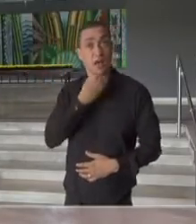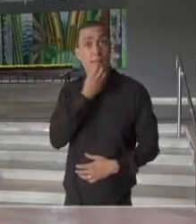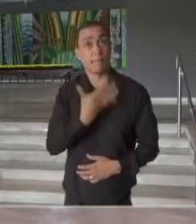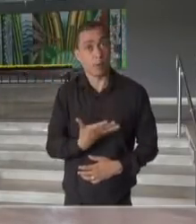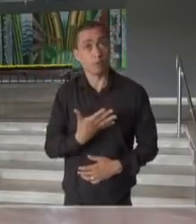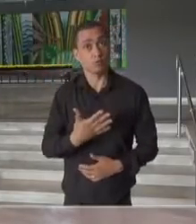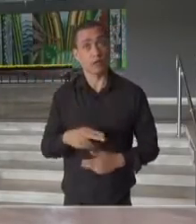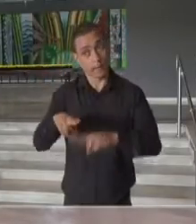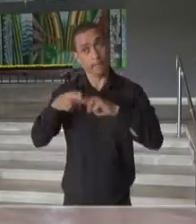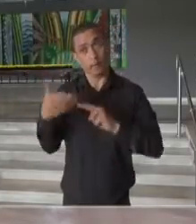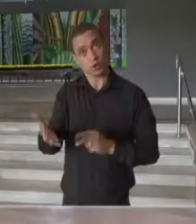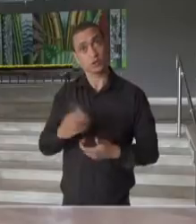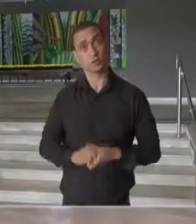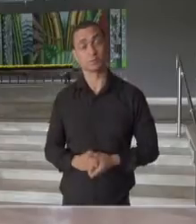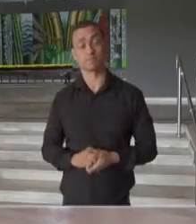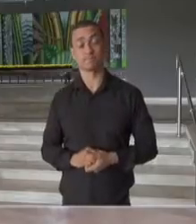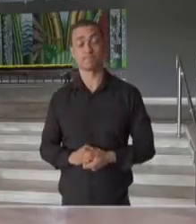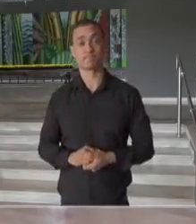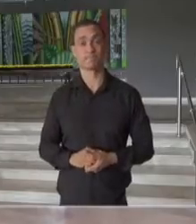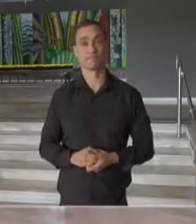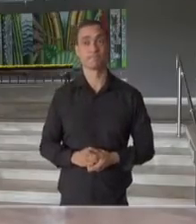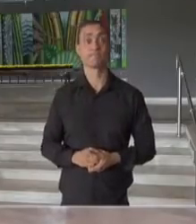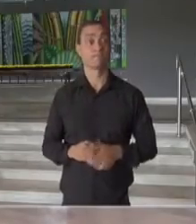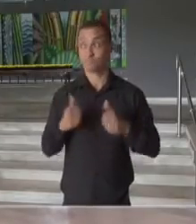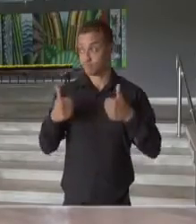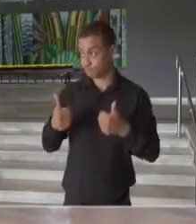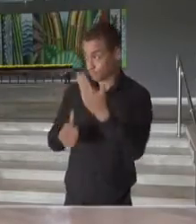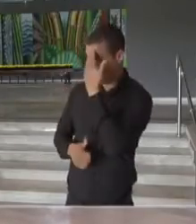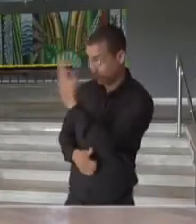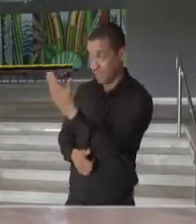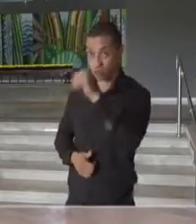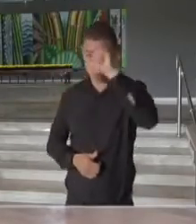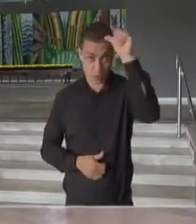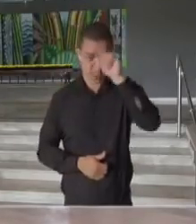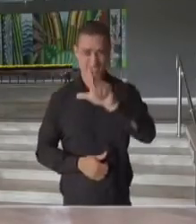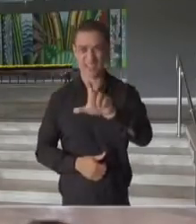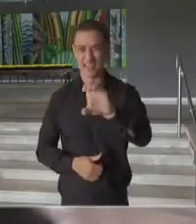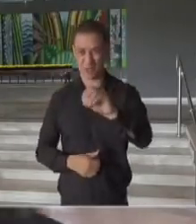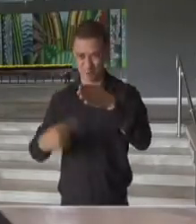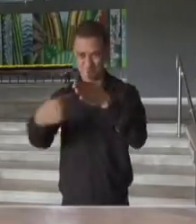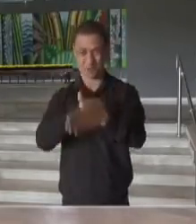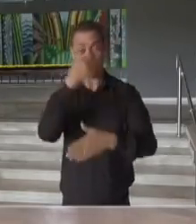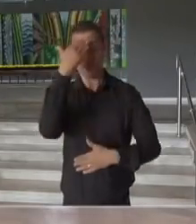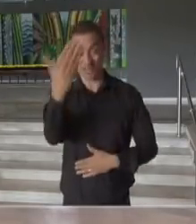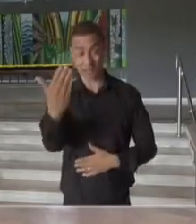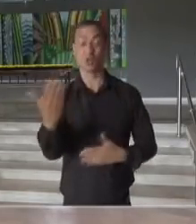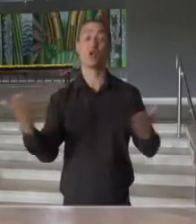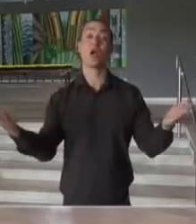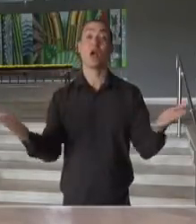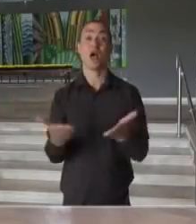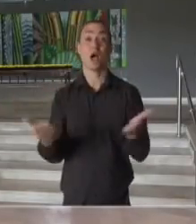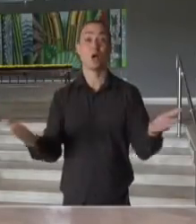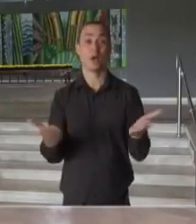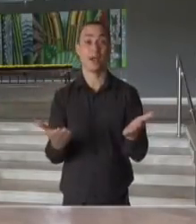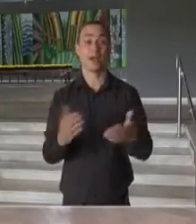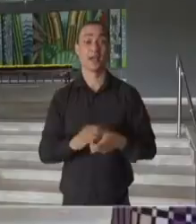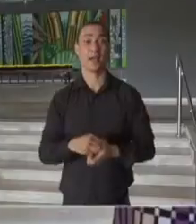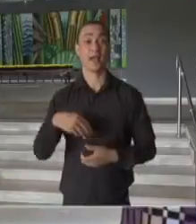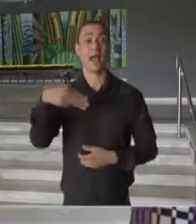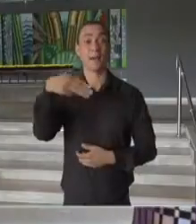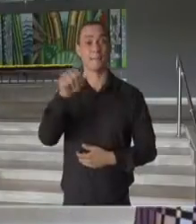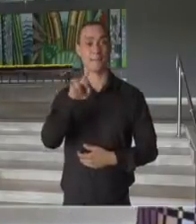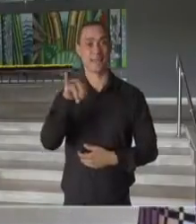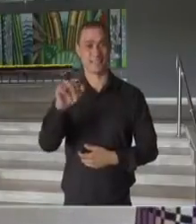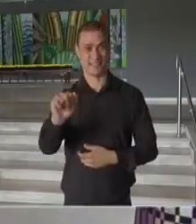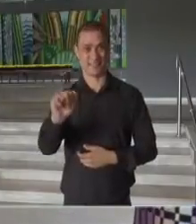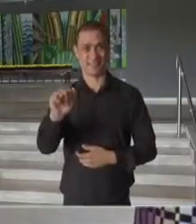é por isso, Leonardo. Muito bem. Obrigado, Rocieli. Léo, obrigado pelas perguntas. Vamos agora com a Maria Manso,